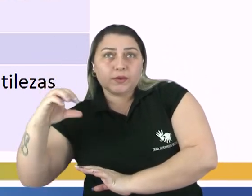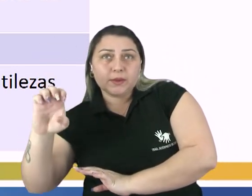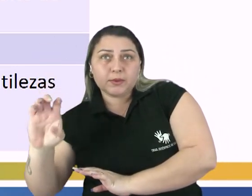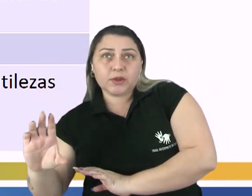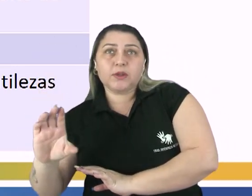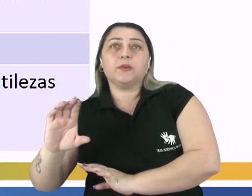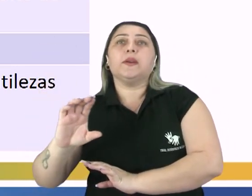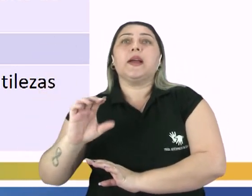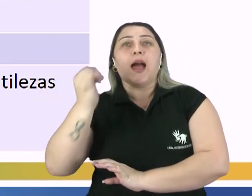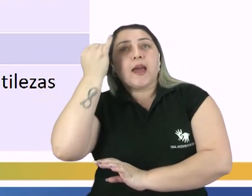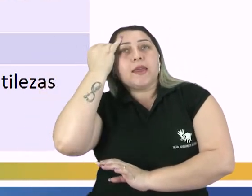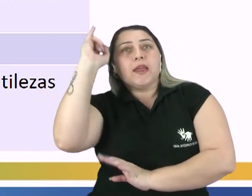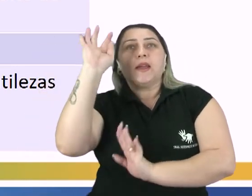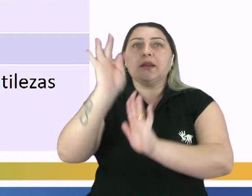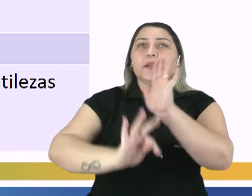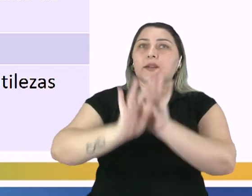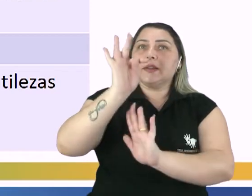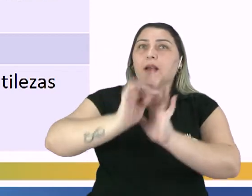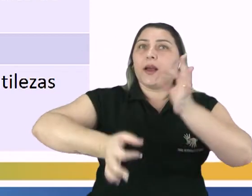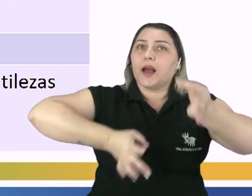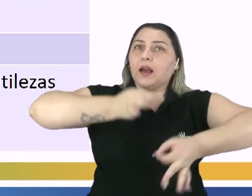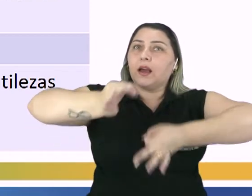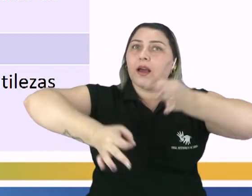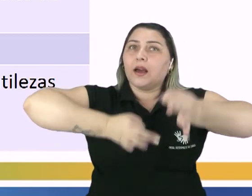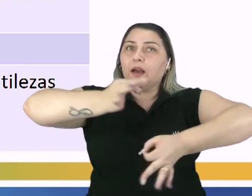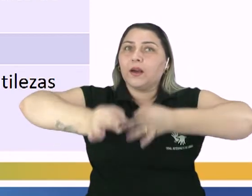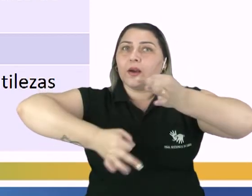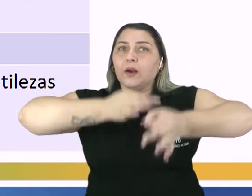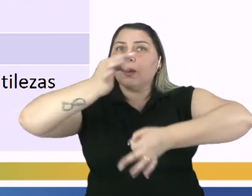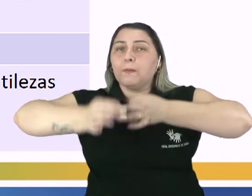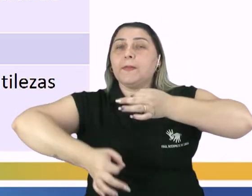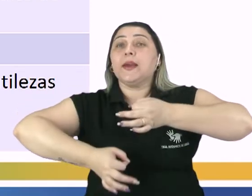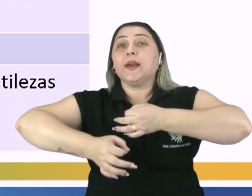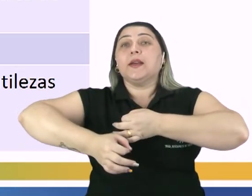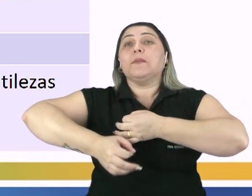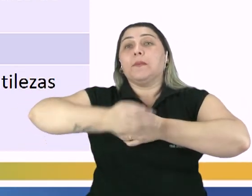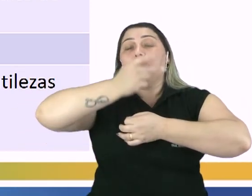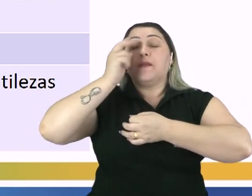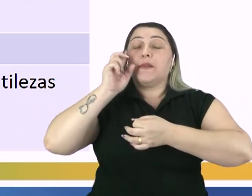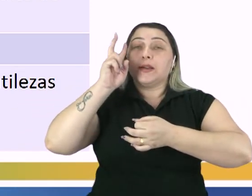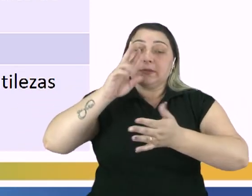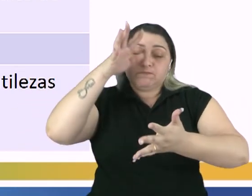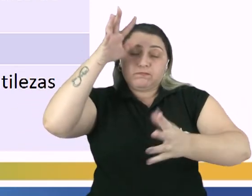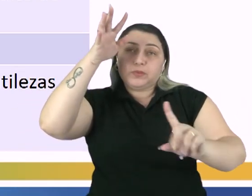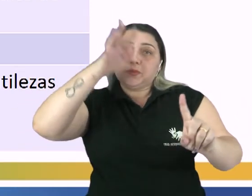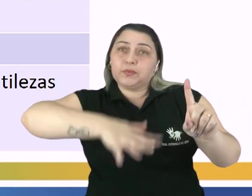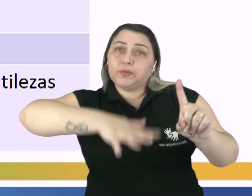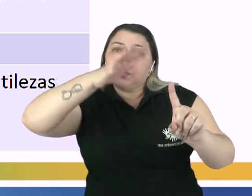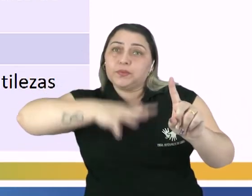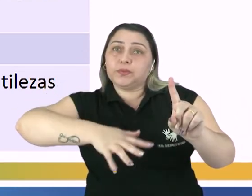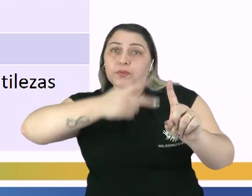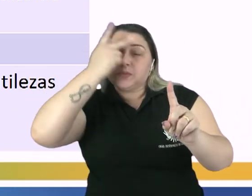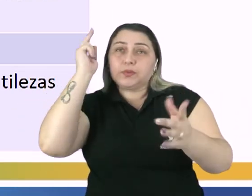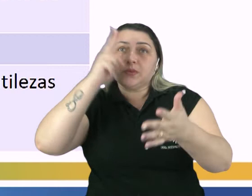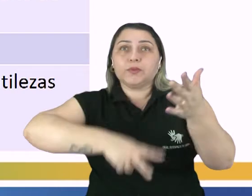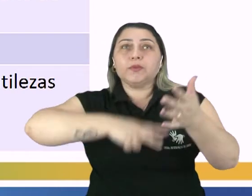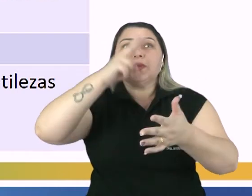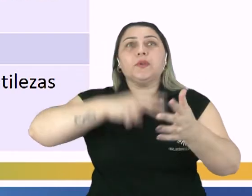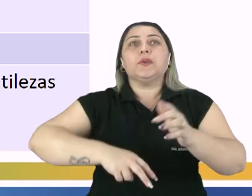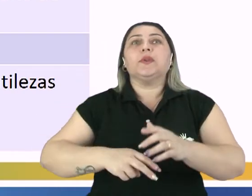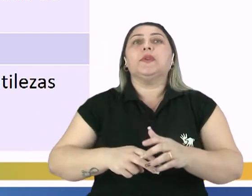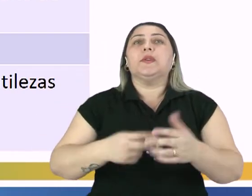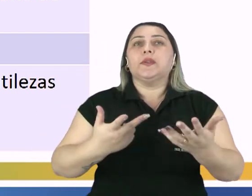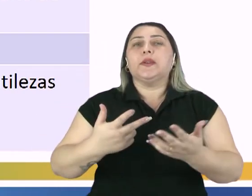Já no conceptismo, era um jogo de ideias, entre textos argumentativos, com o intuito de convencer o leitor. O